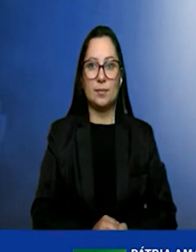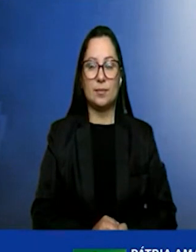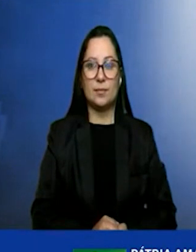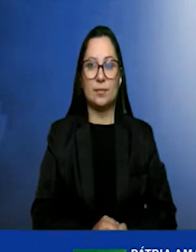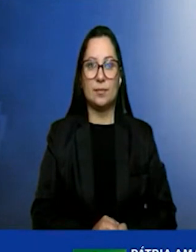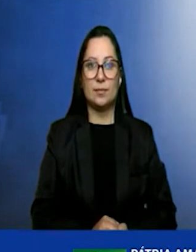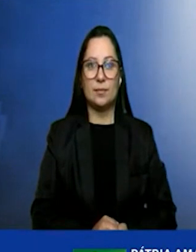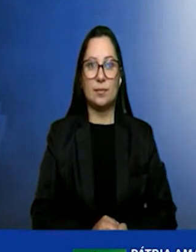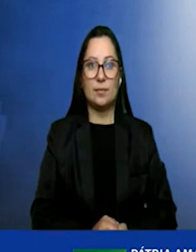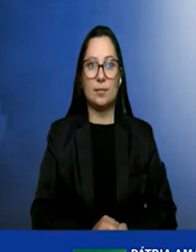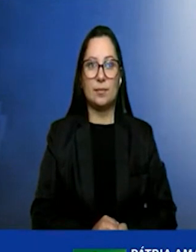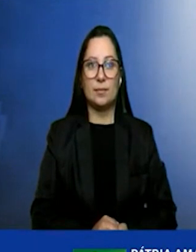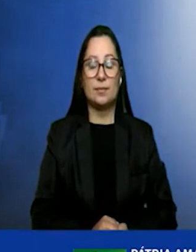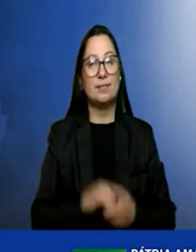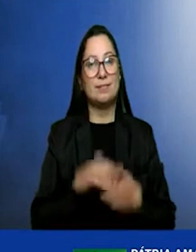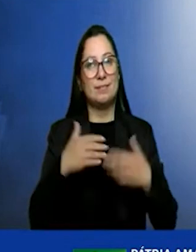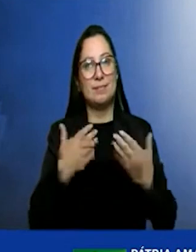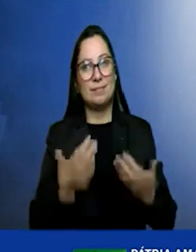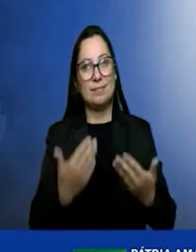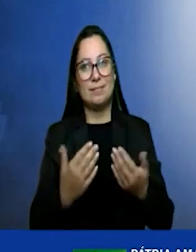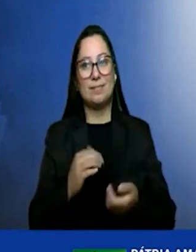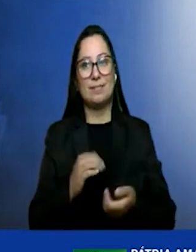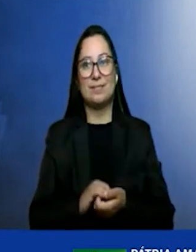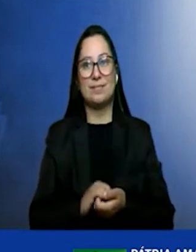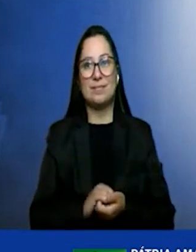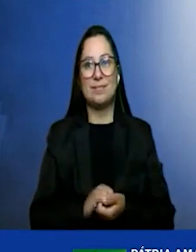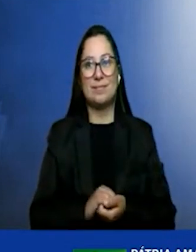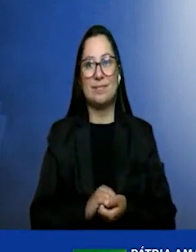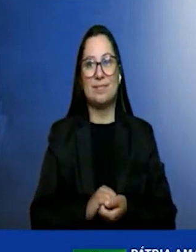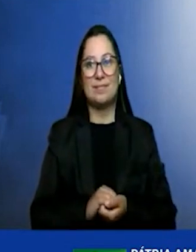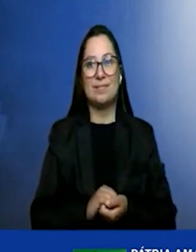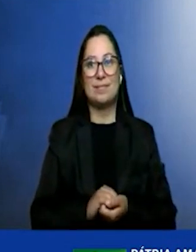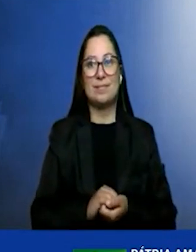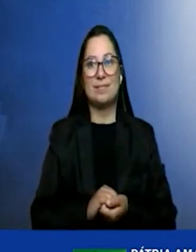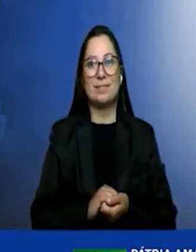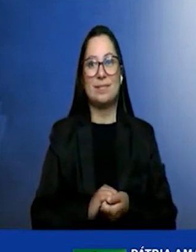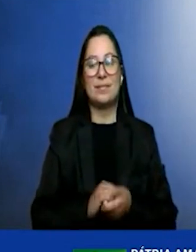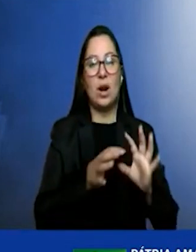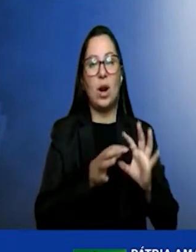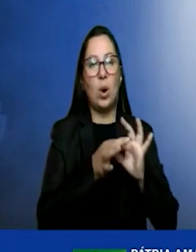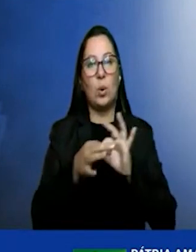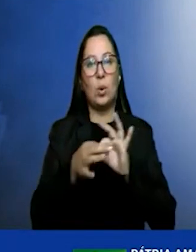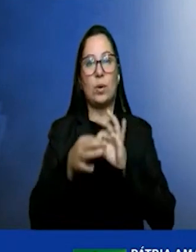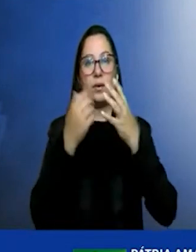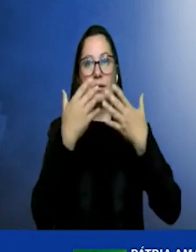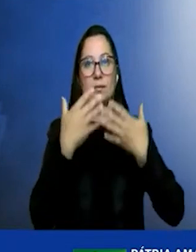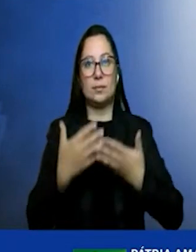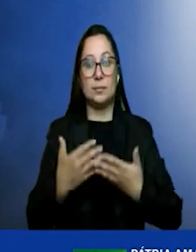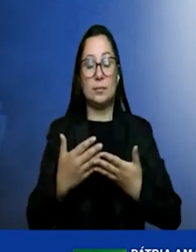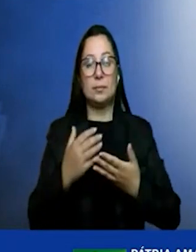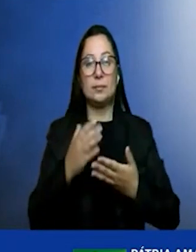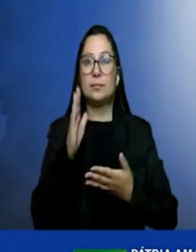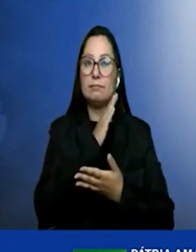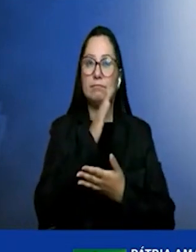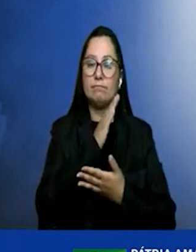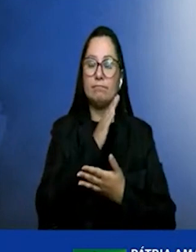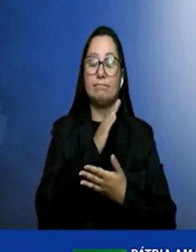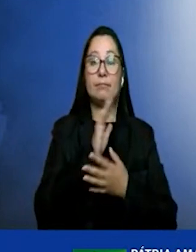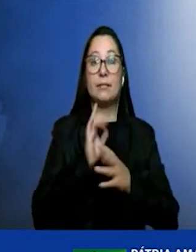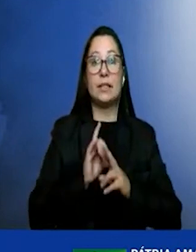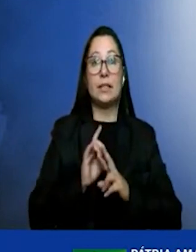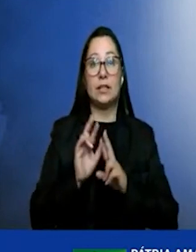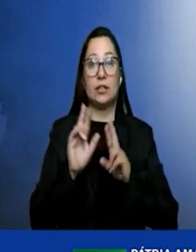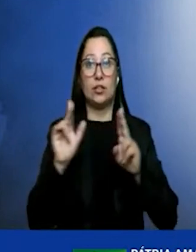bom antes de mais nada eu queria só contextualizar aqui rapidamente a diferença entre